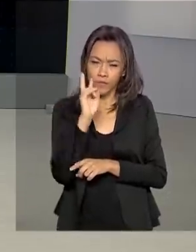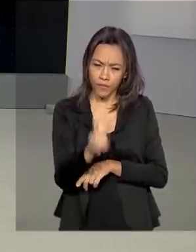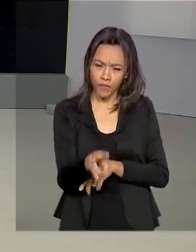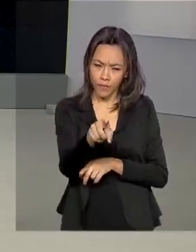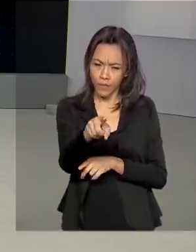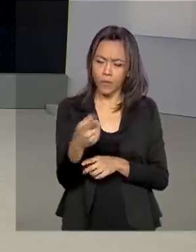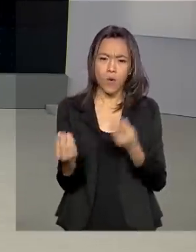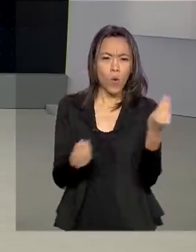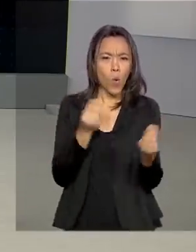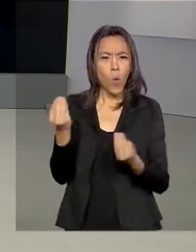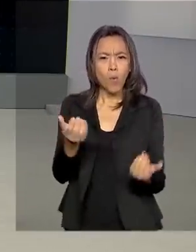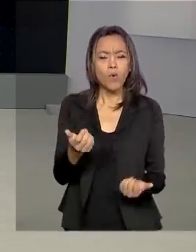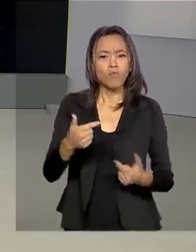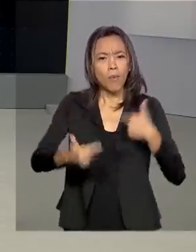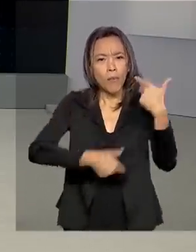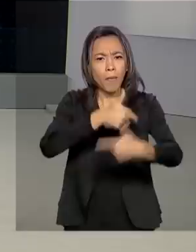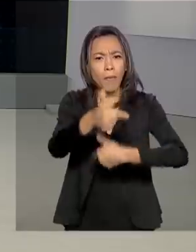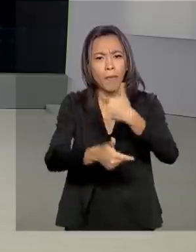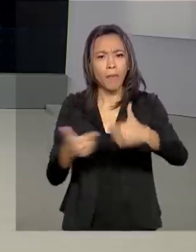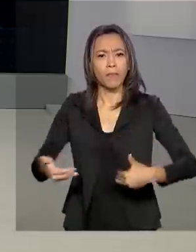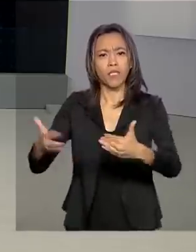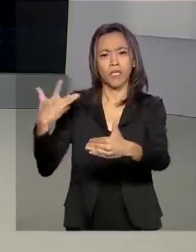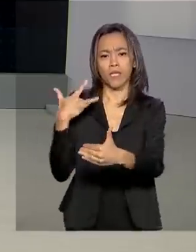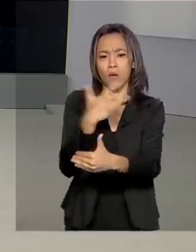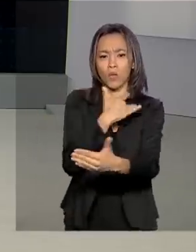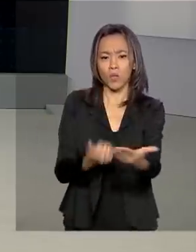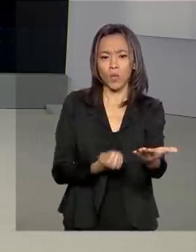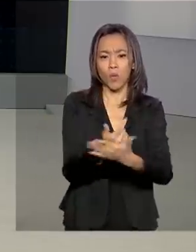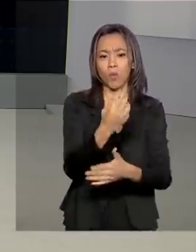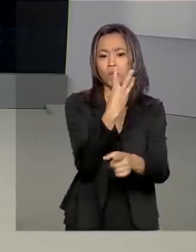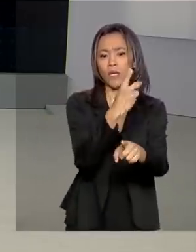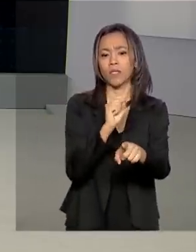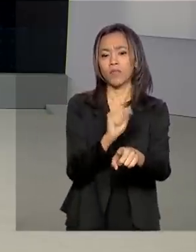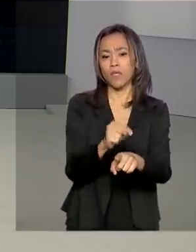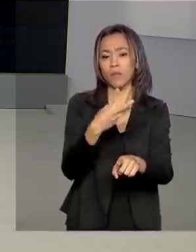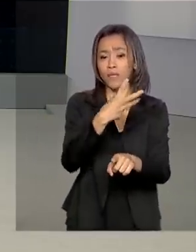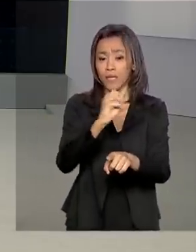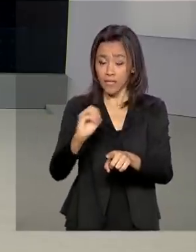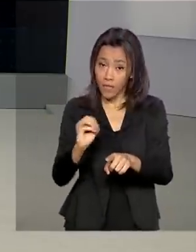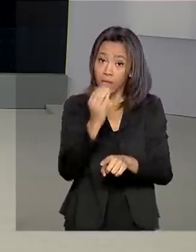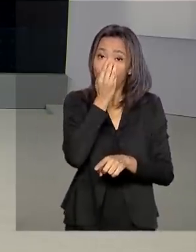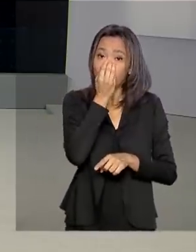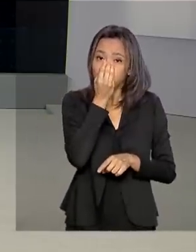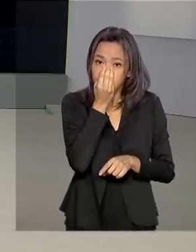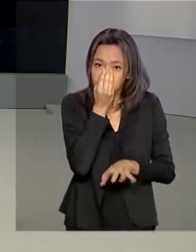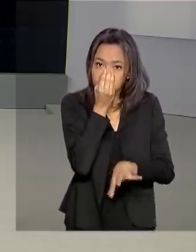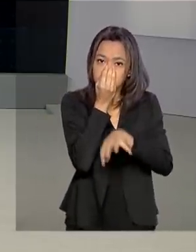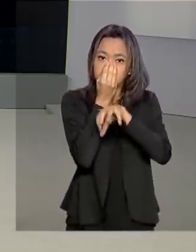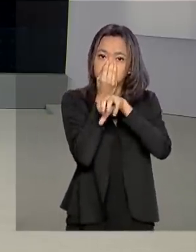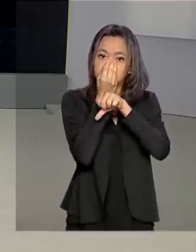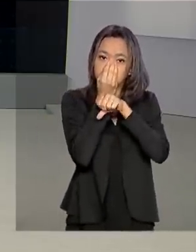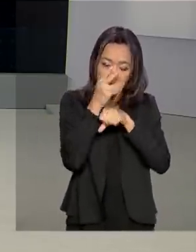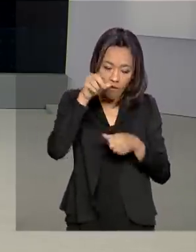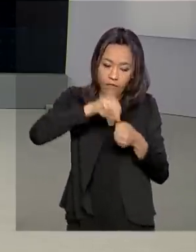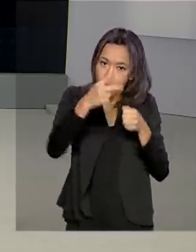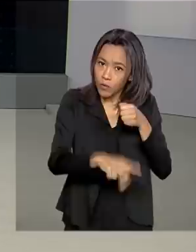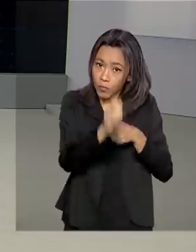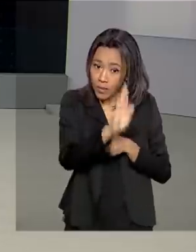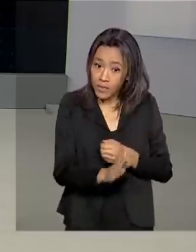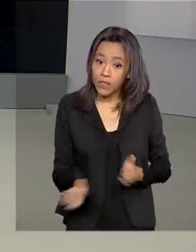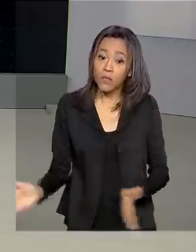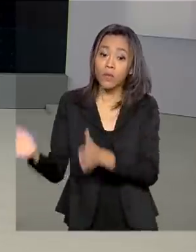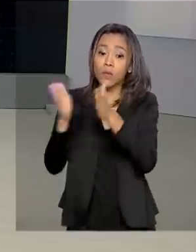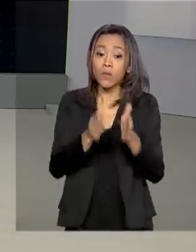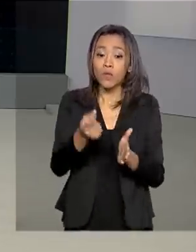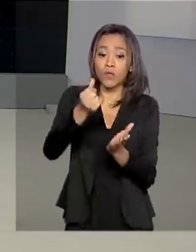o Ministério da Saúde comprou mais 3.300 respiradores fabricados aqui no Brasil. O investimento foi de 78